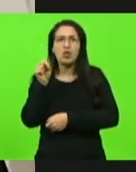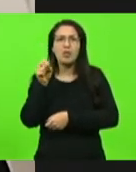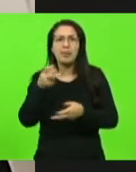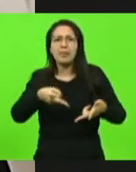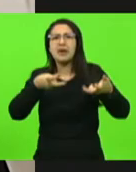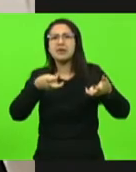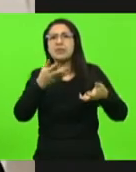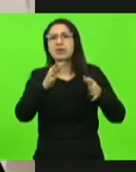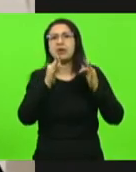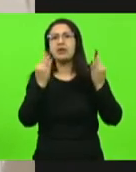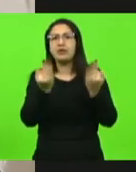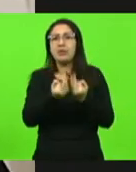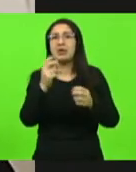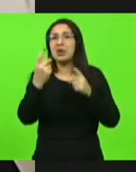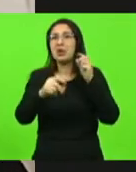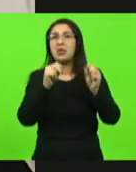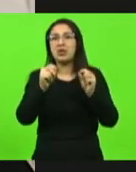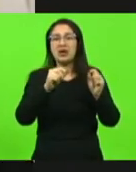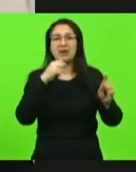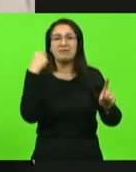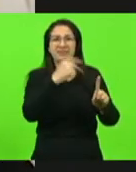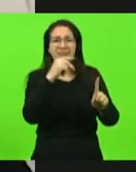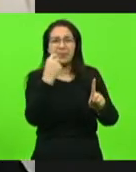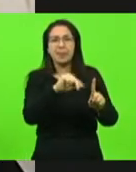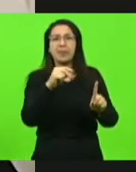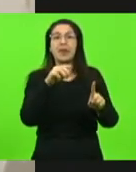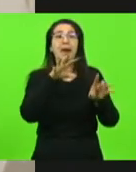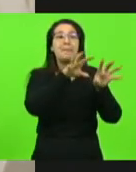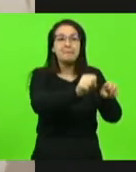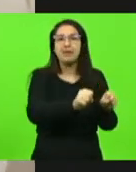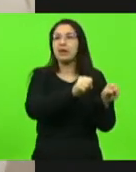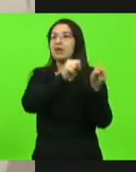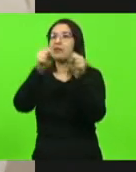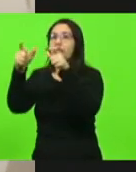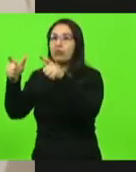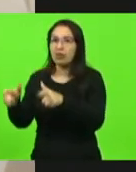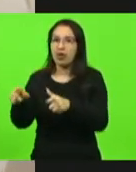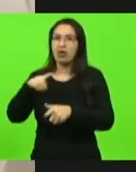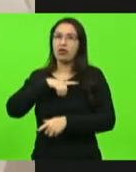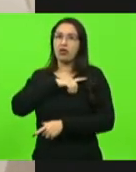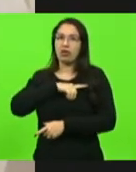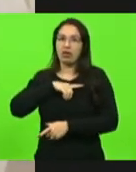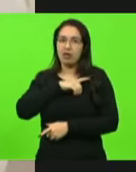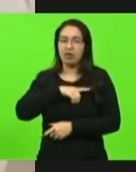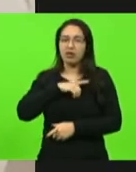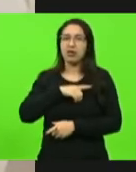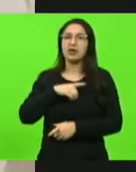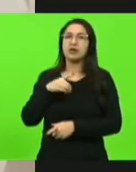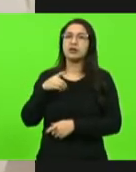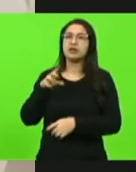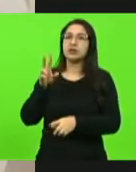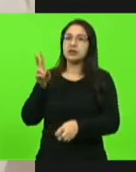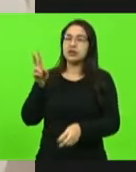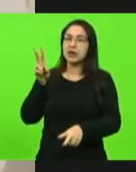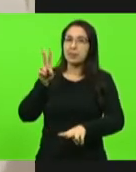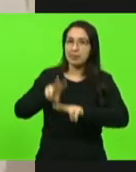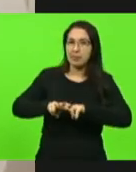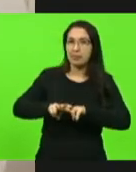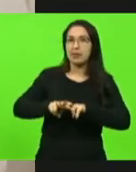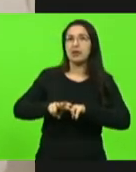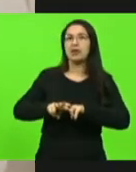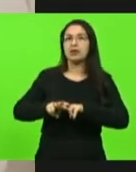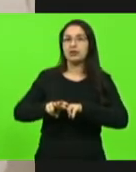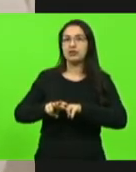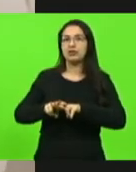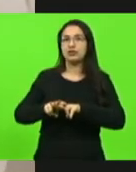vai lá atender, pega esse sujeito, ele leva para a delegacia, o delegado lava o flagrante dessa situação, o